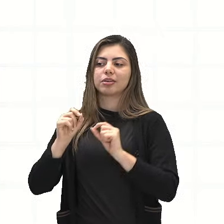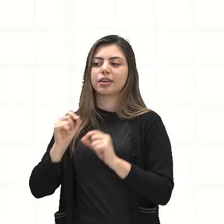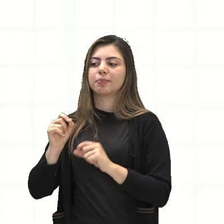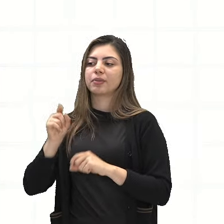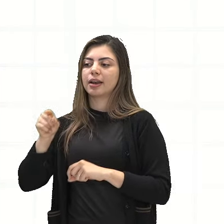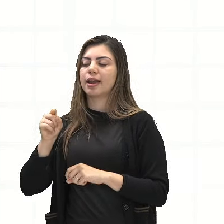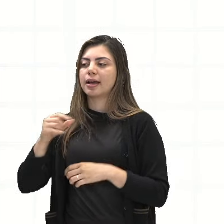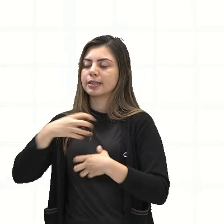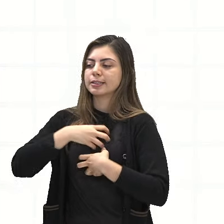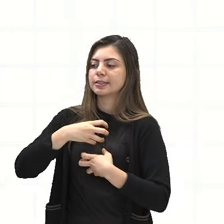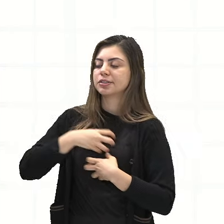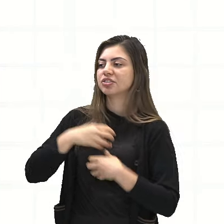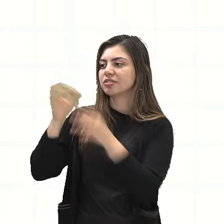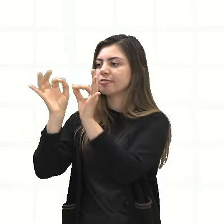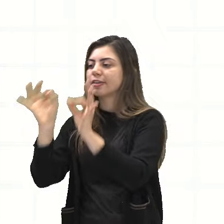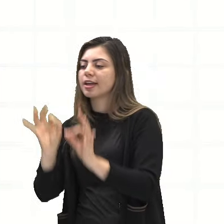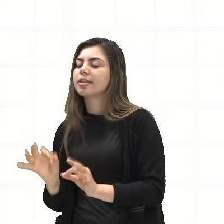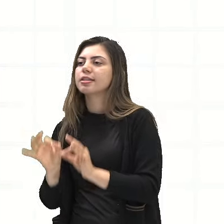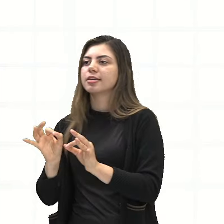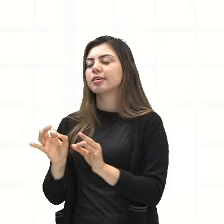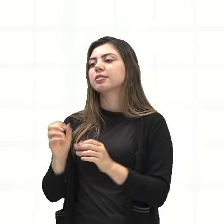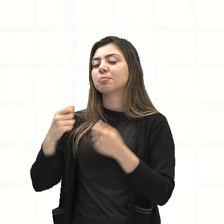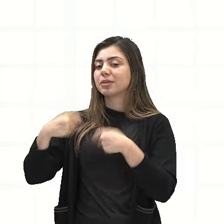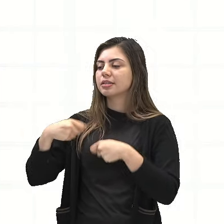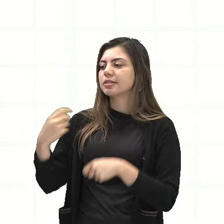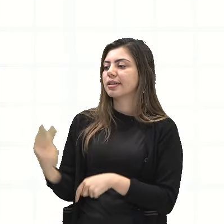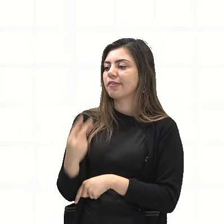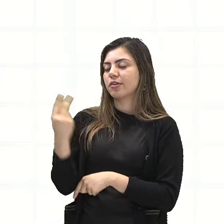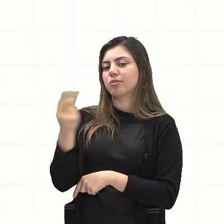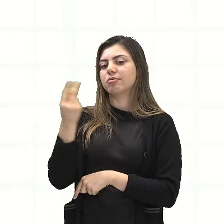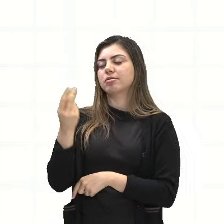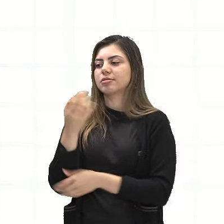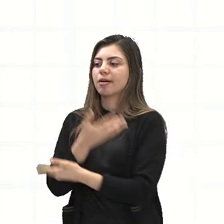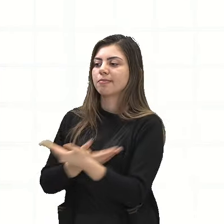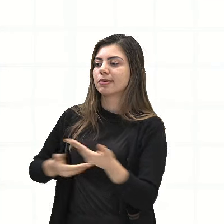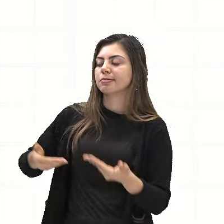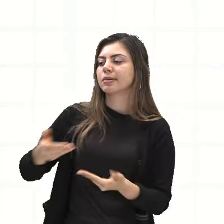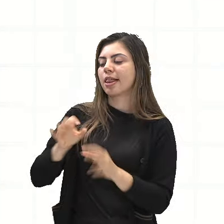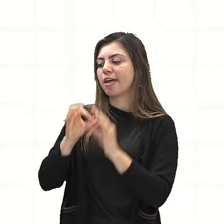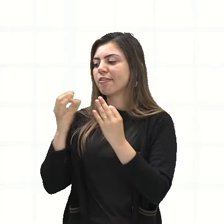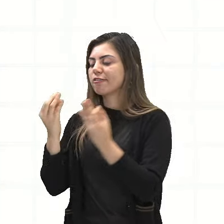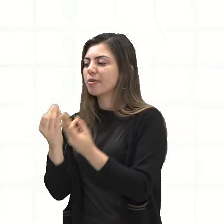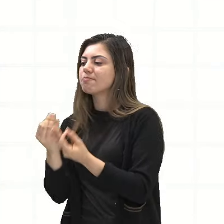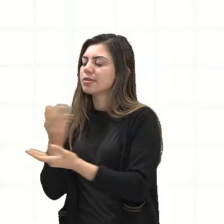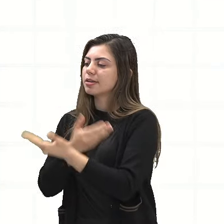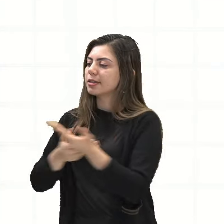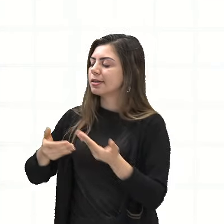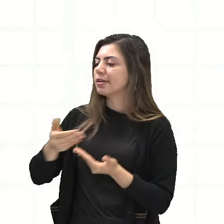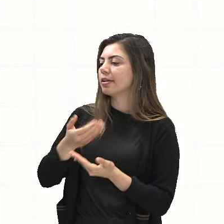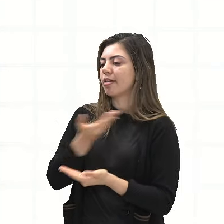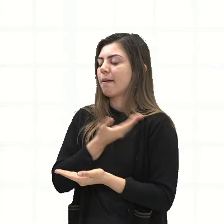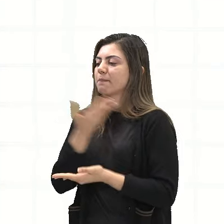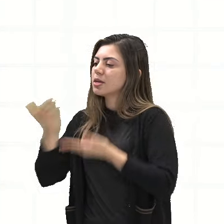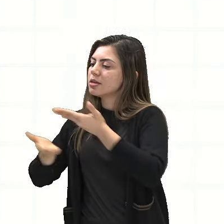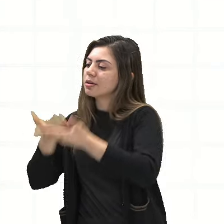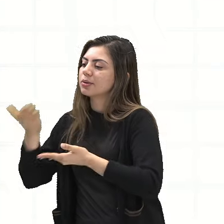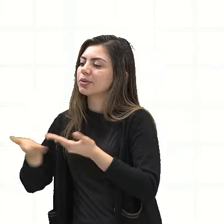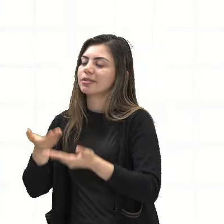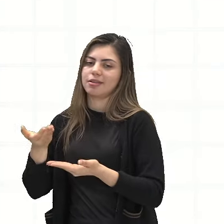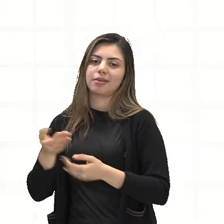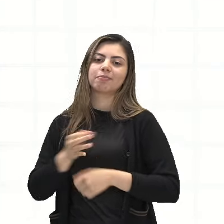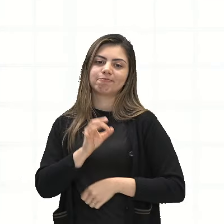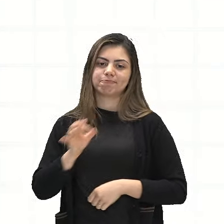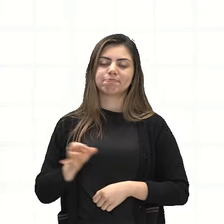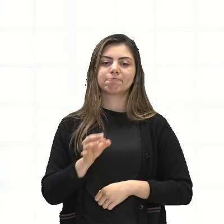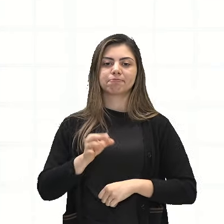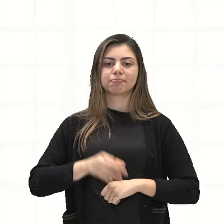O ser mais feliz, estar em harmonia com a família, com os colegas, com os amigos,